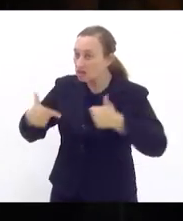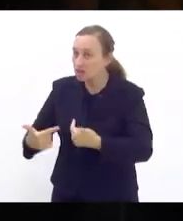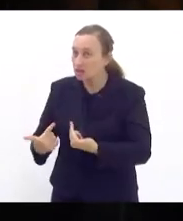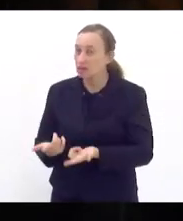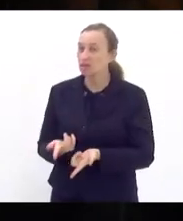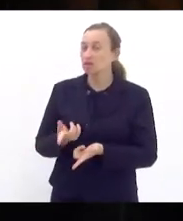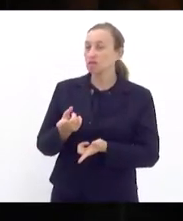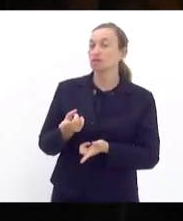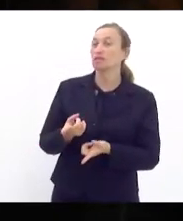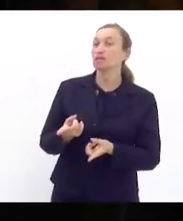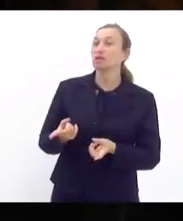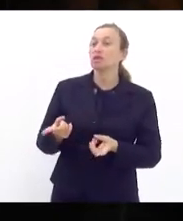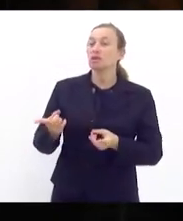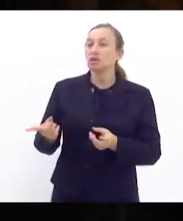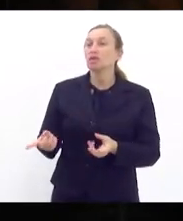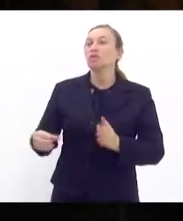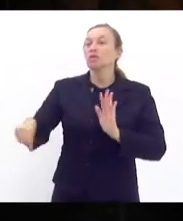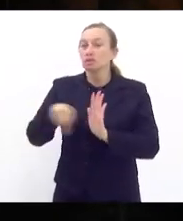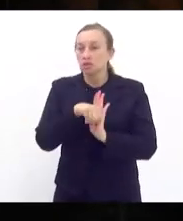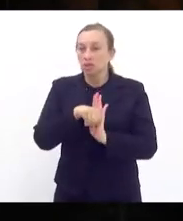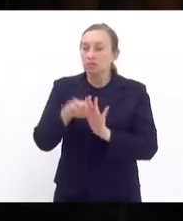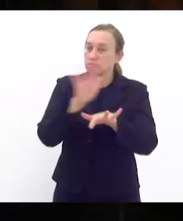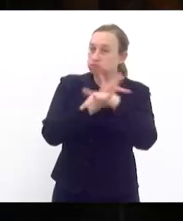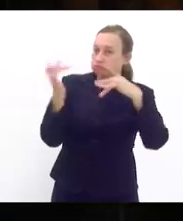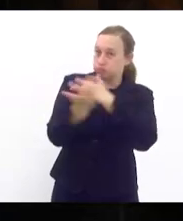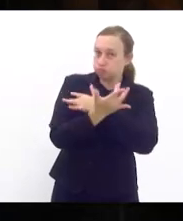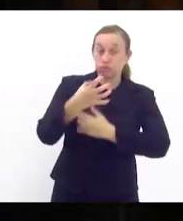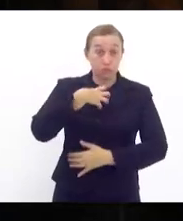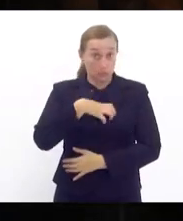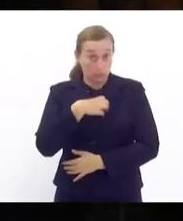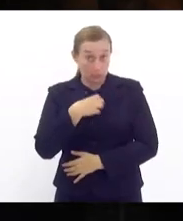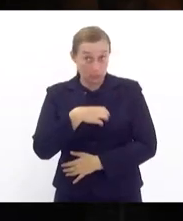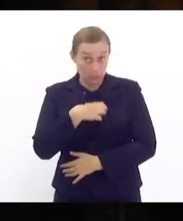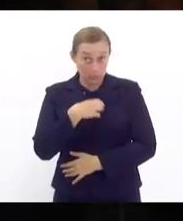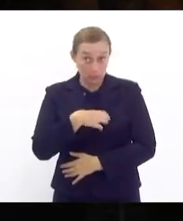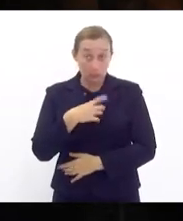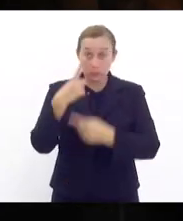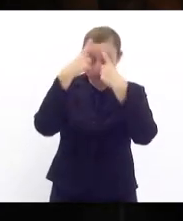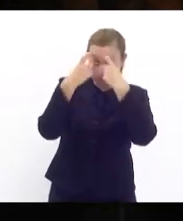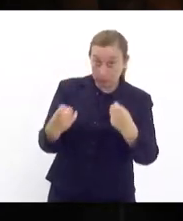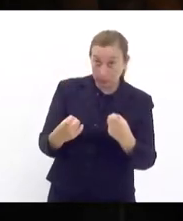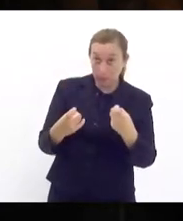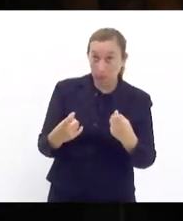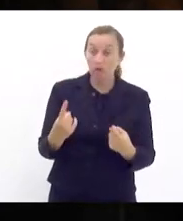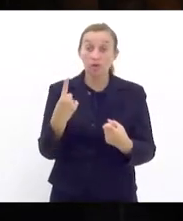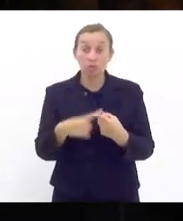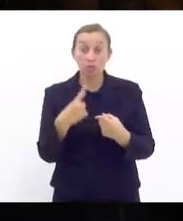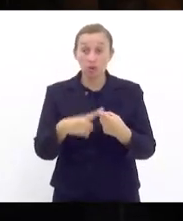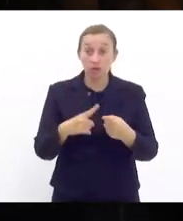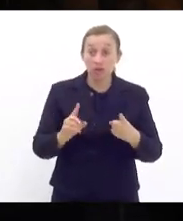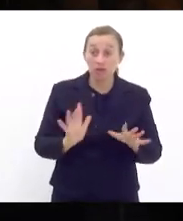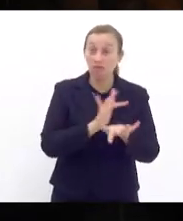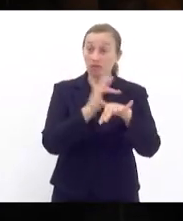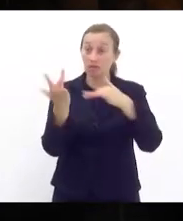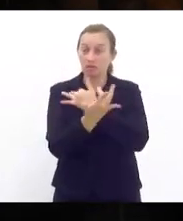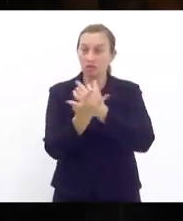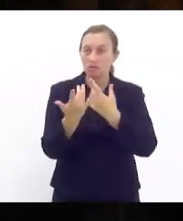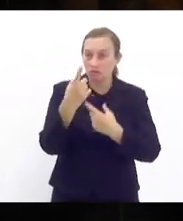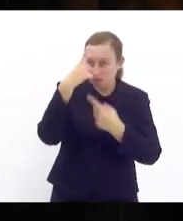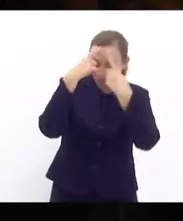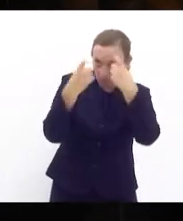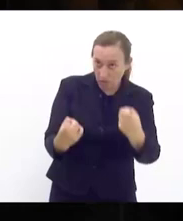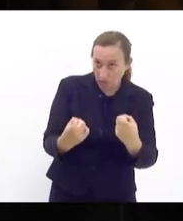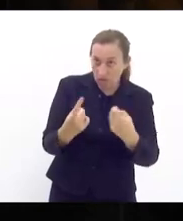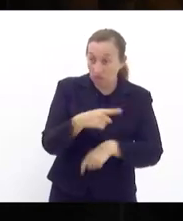diante dos crimes colocados nessas redes de ódio nessas redes de violência porque são redes de violência